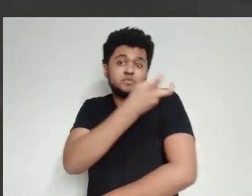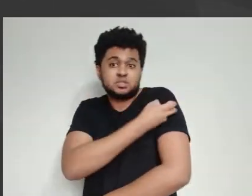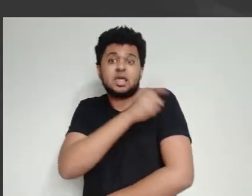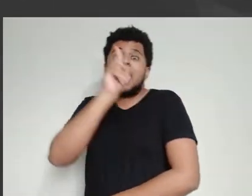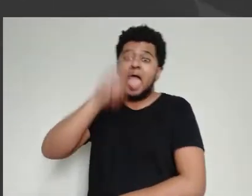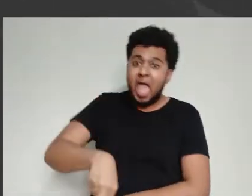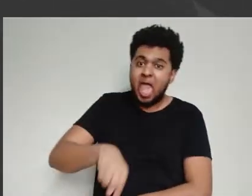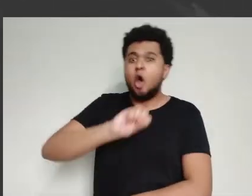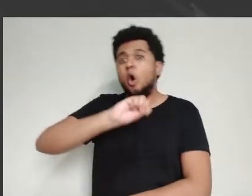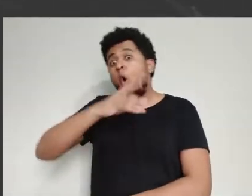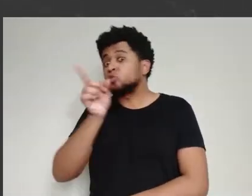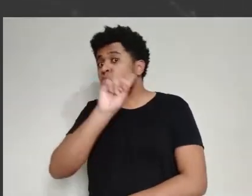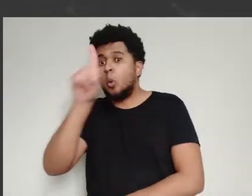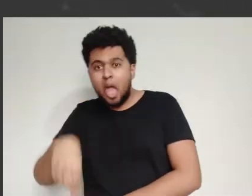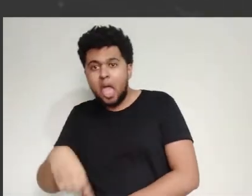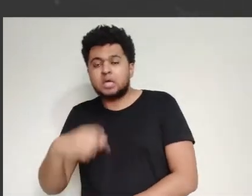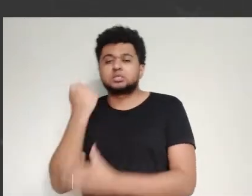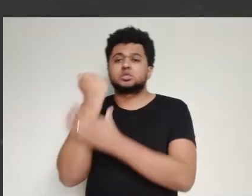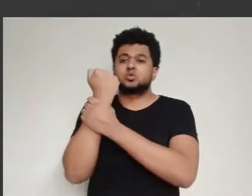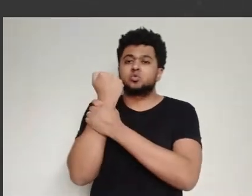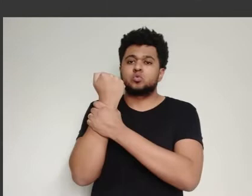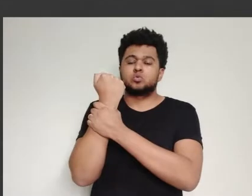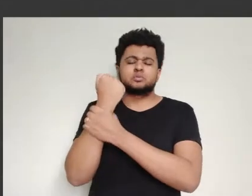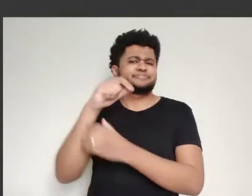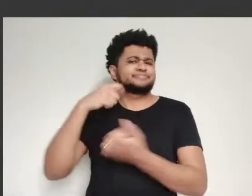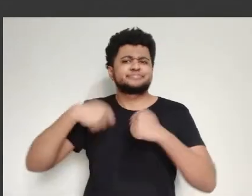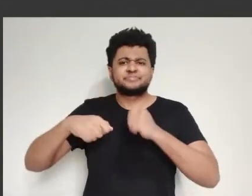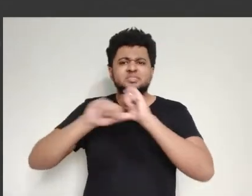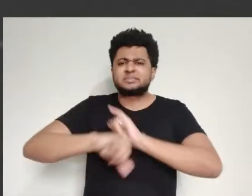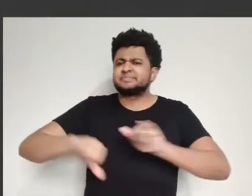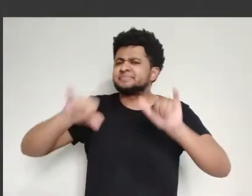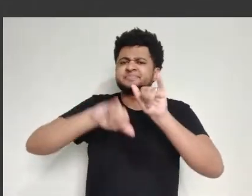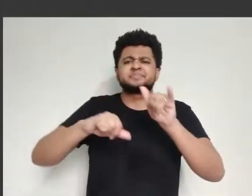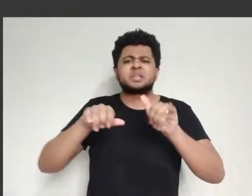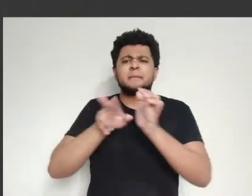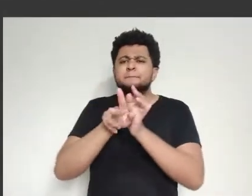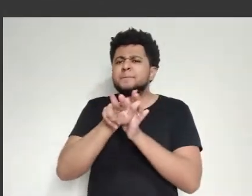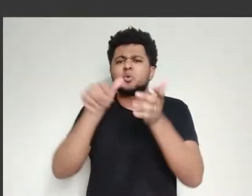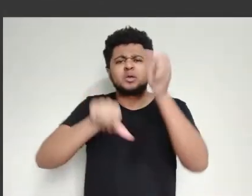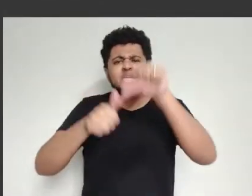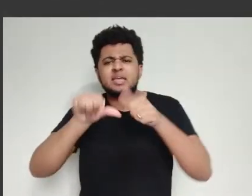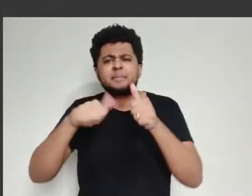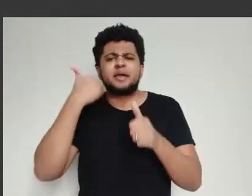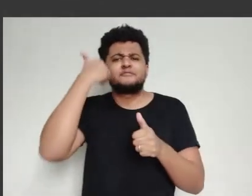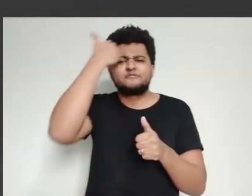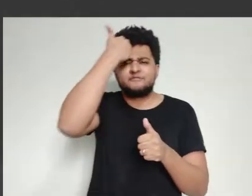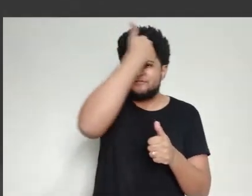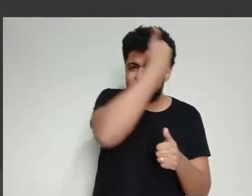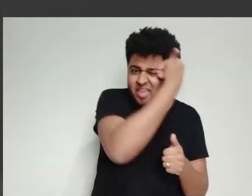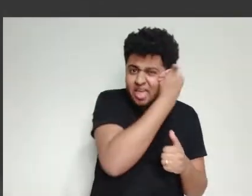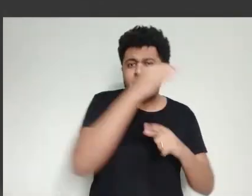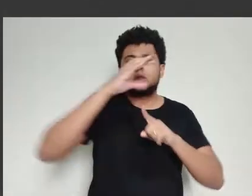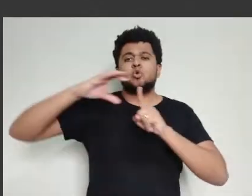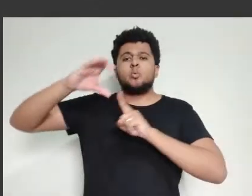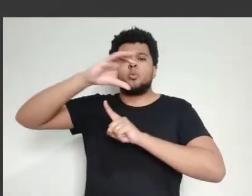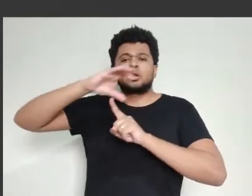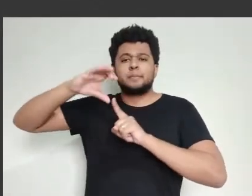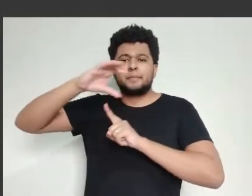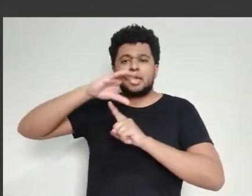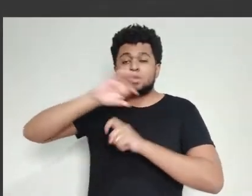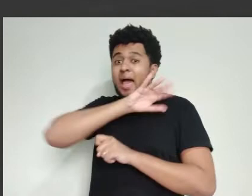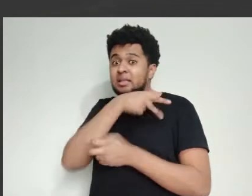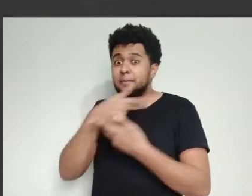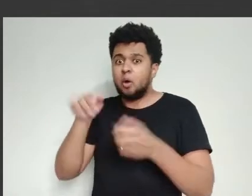gerou alguma bolha de pus no local? O animal teve febre? Ele deixou de comer? O hemograma dele alterou?